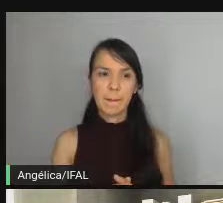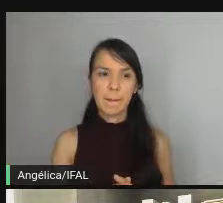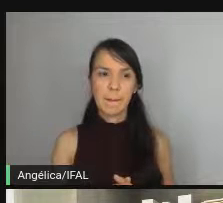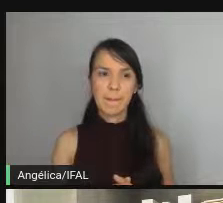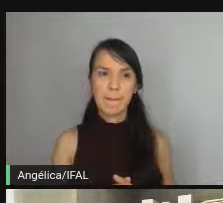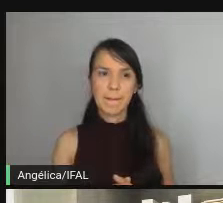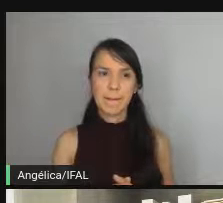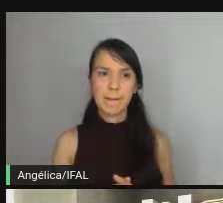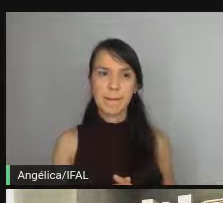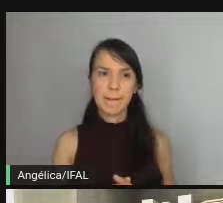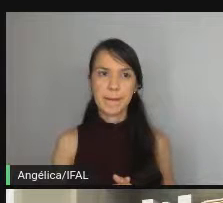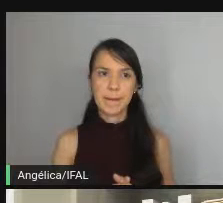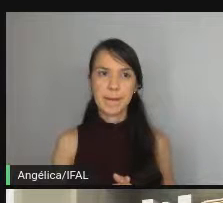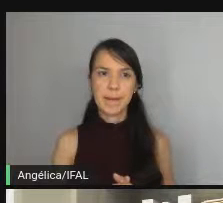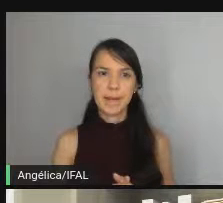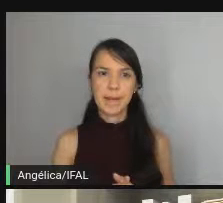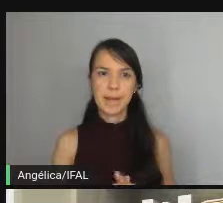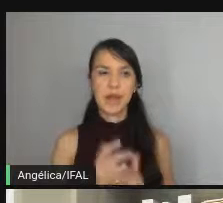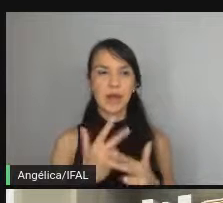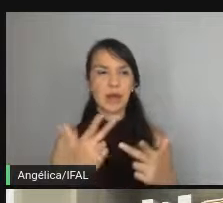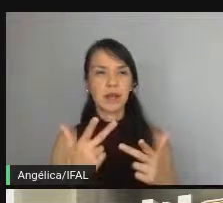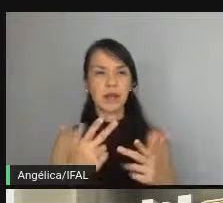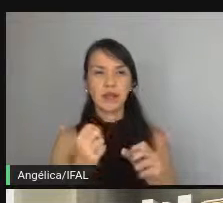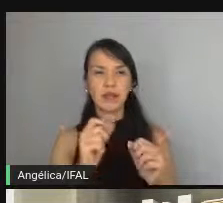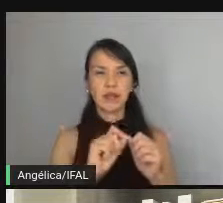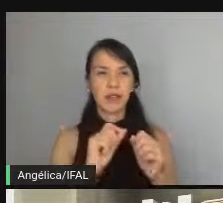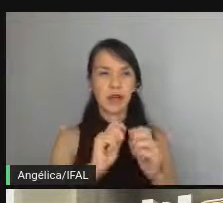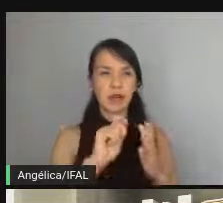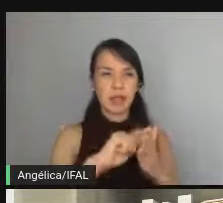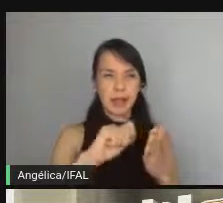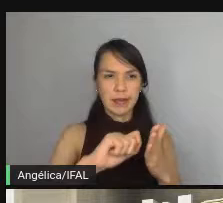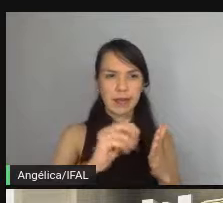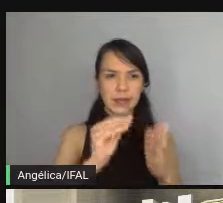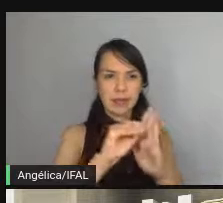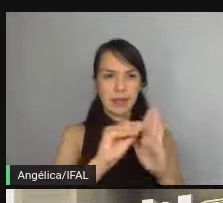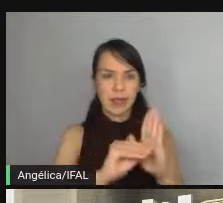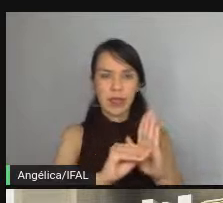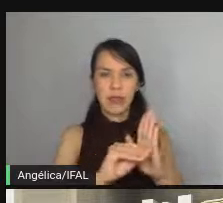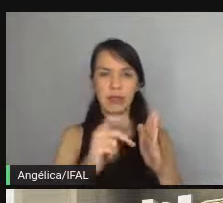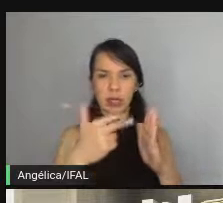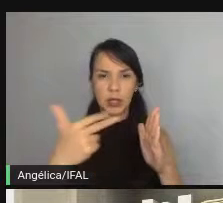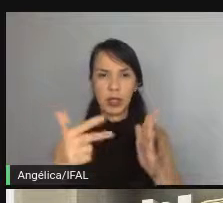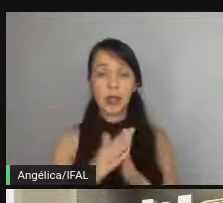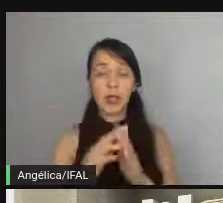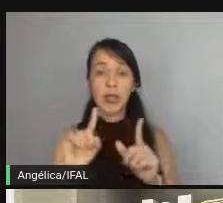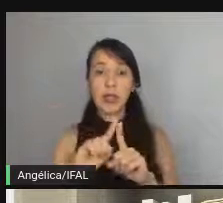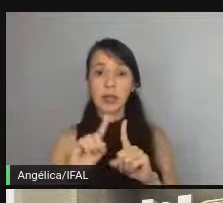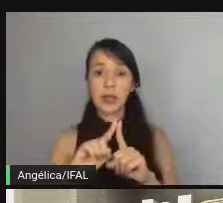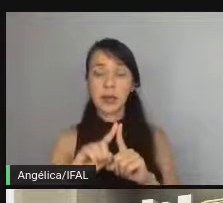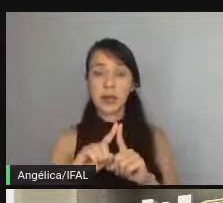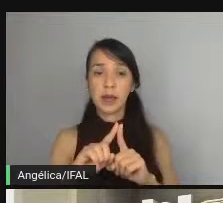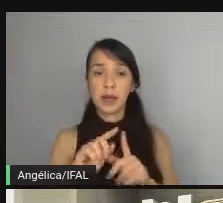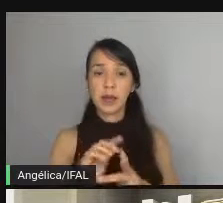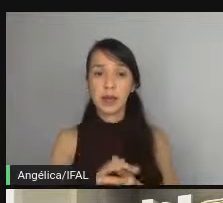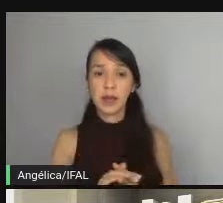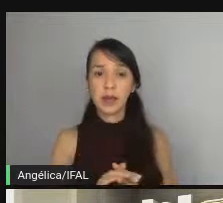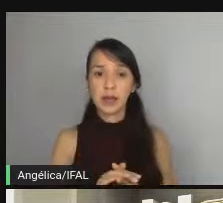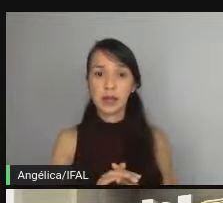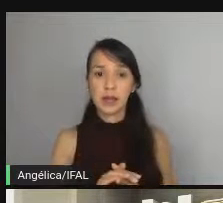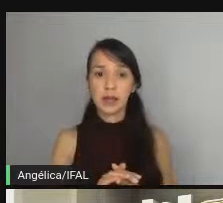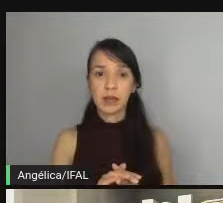valores que foram inscritos status code etc etc beleza e aí a gente tem